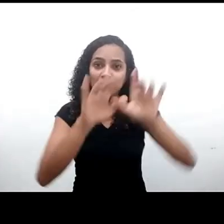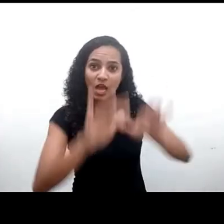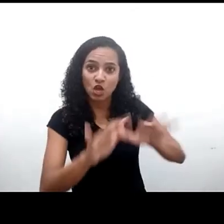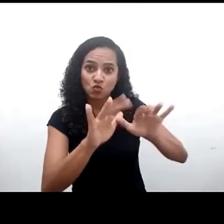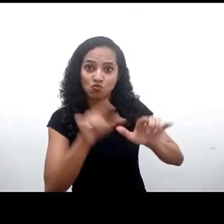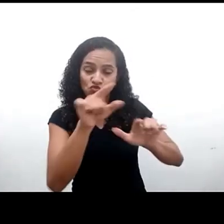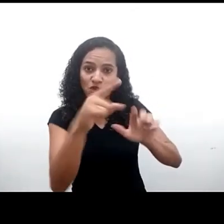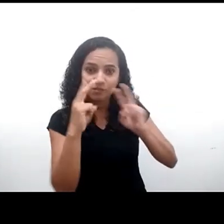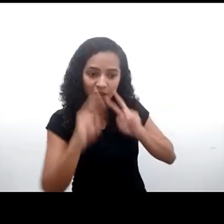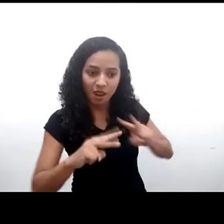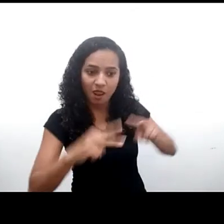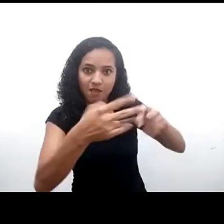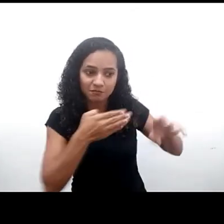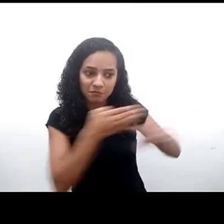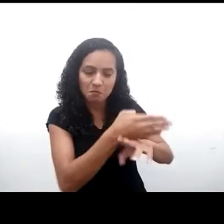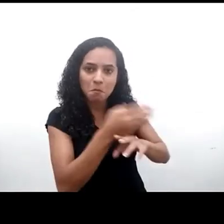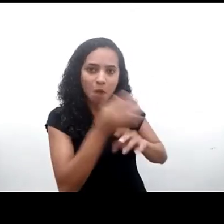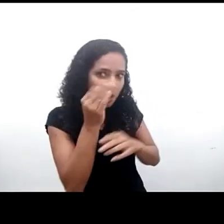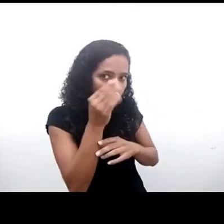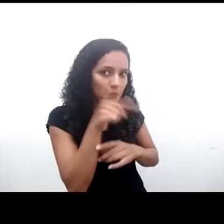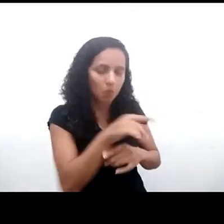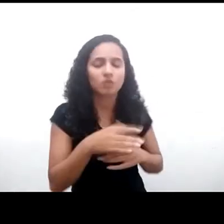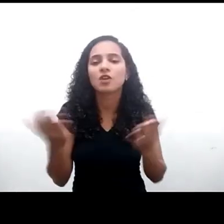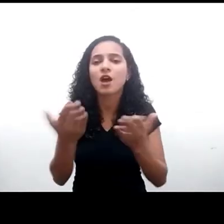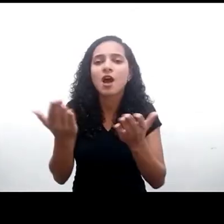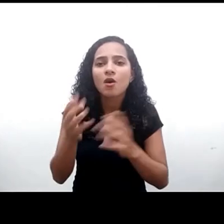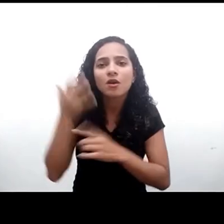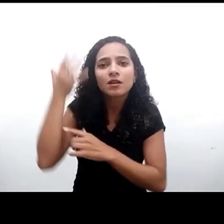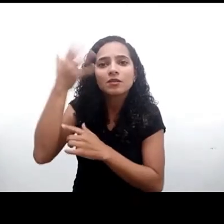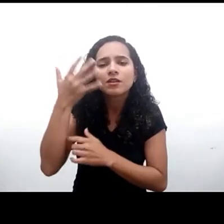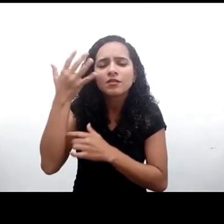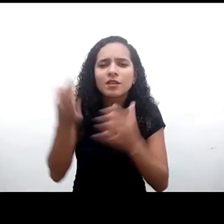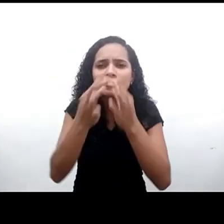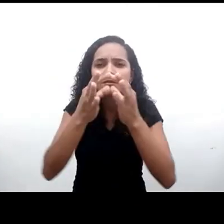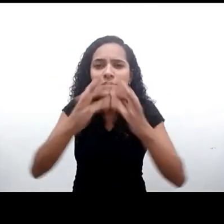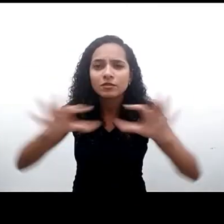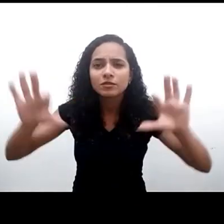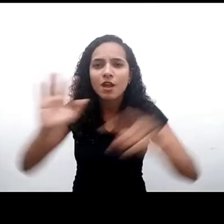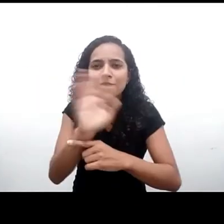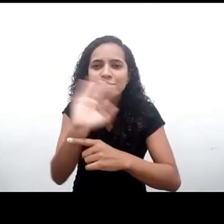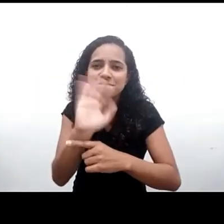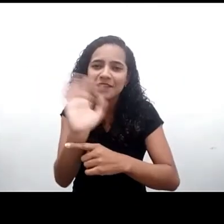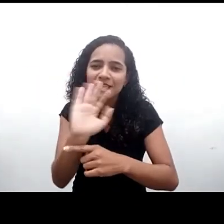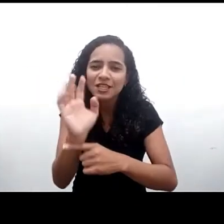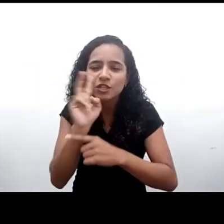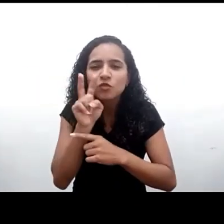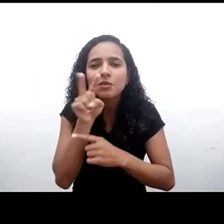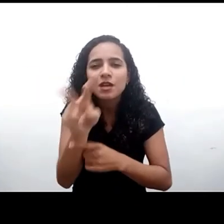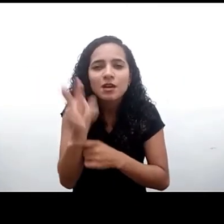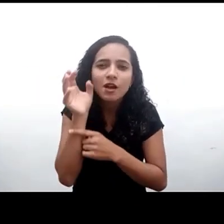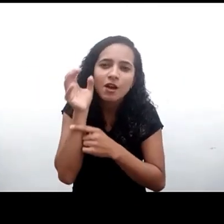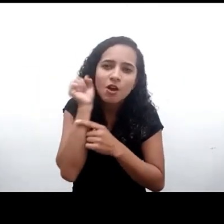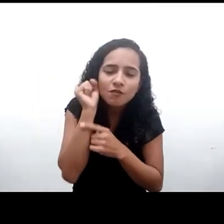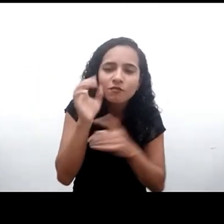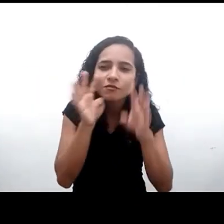Para fechar essa primeira parte do nosso evento trazemos então um trechinho de um dos vídeos do Portal Lunetas para que possamos ouvir a elas as